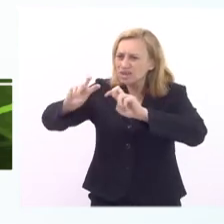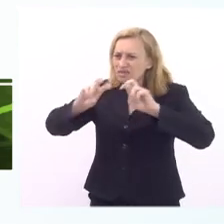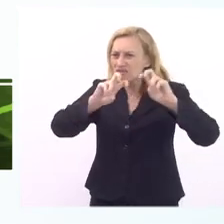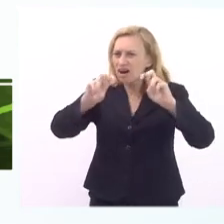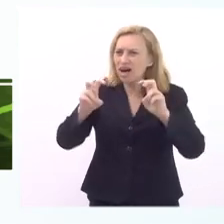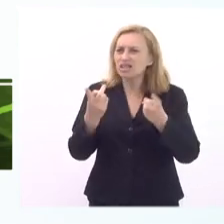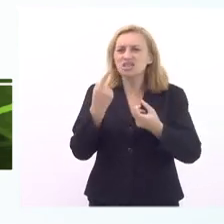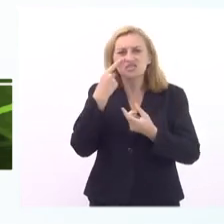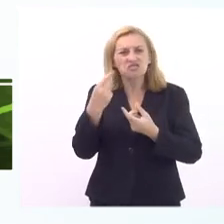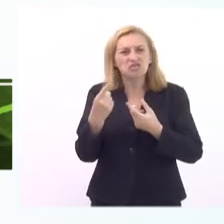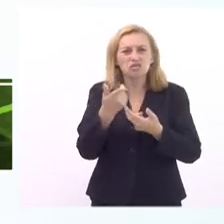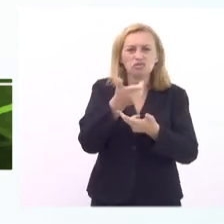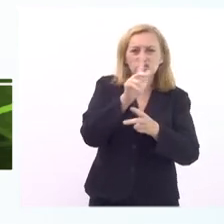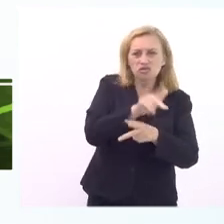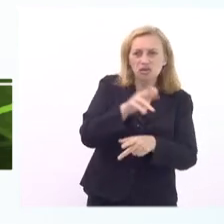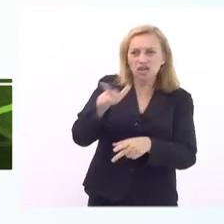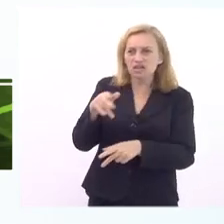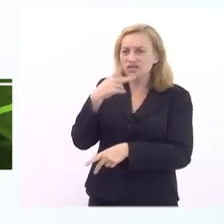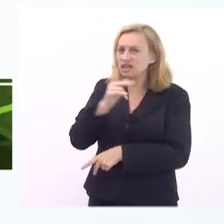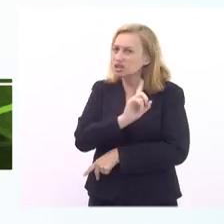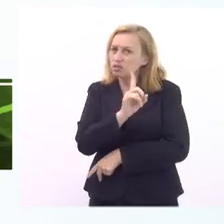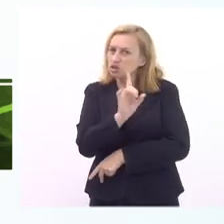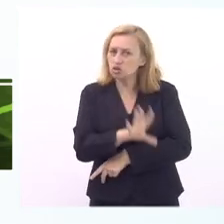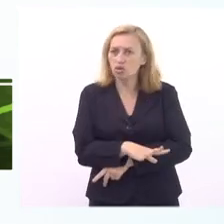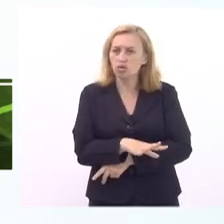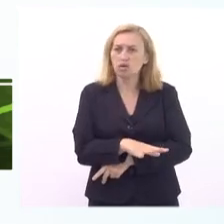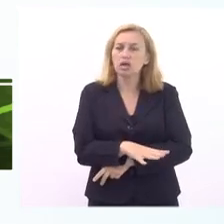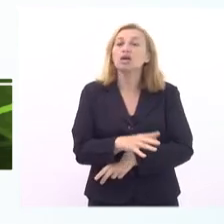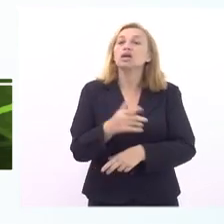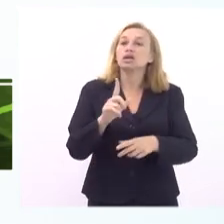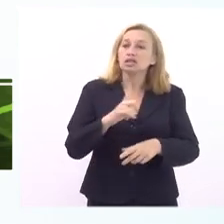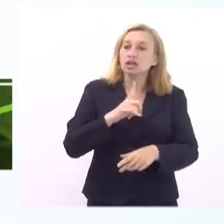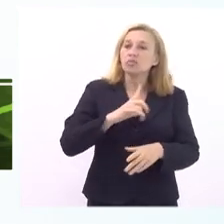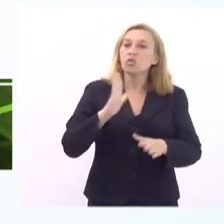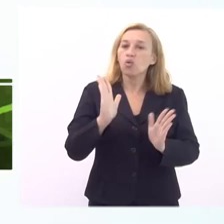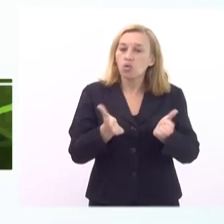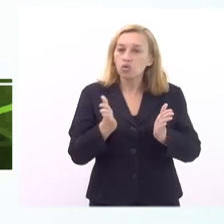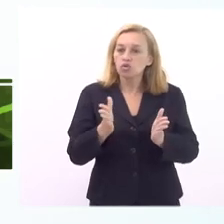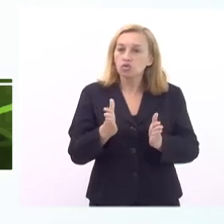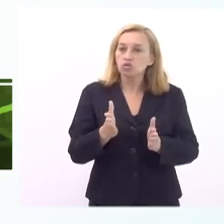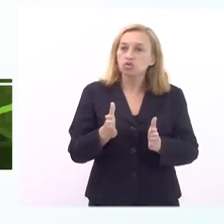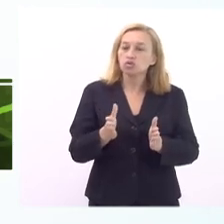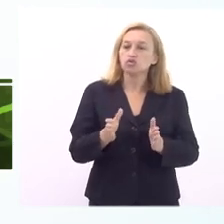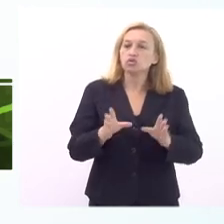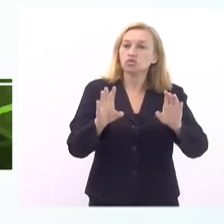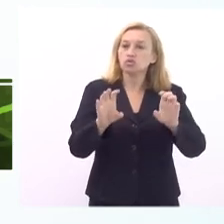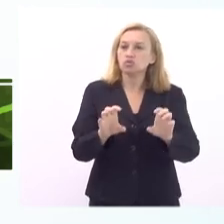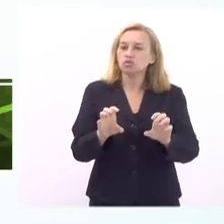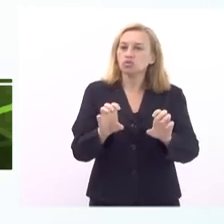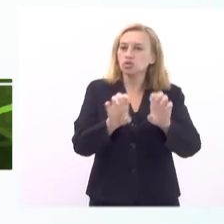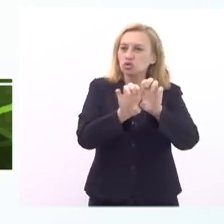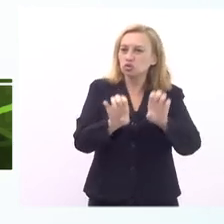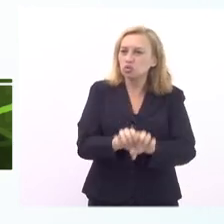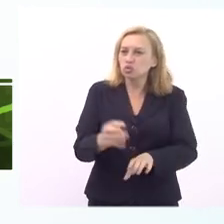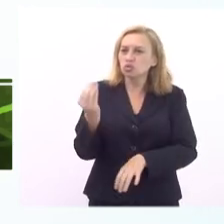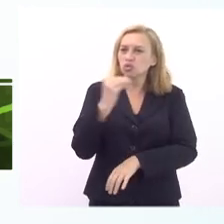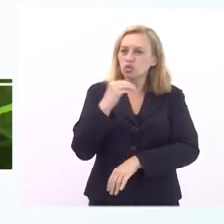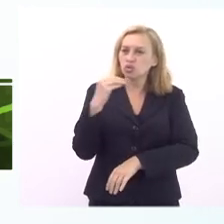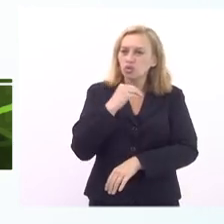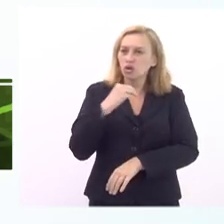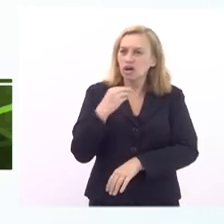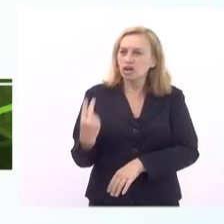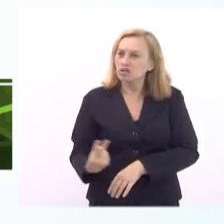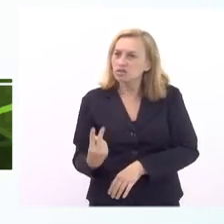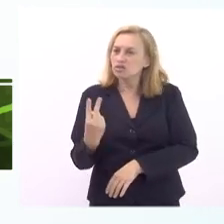pelos diferentes relatos é de que não é só isso a gente tem hoje uma defasagem mais estruturante é do ponto de vista do